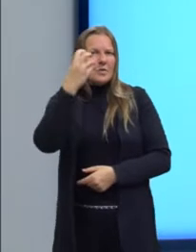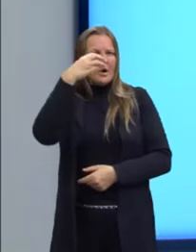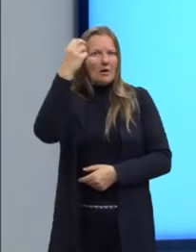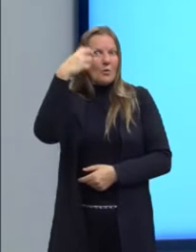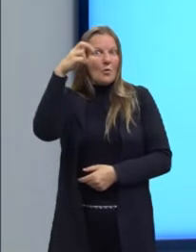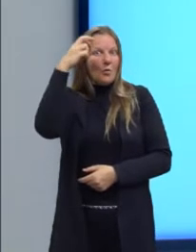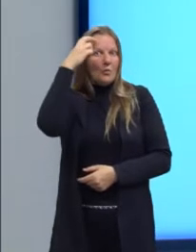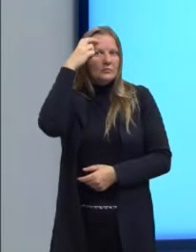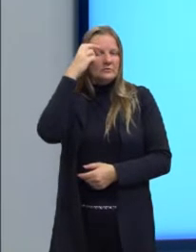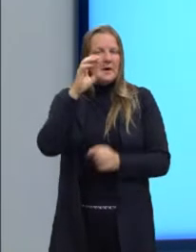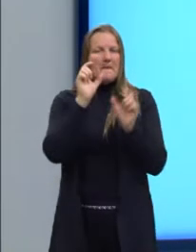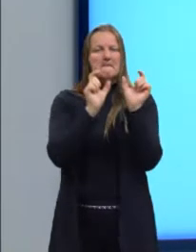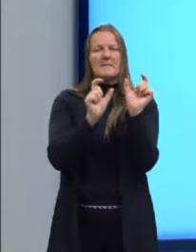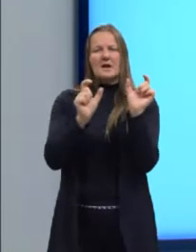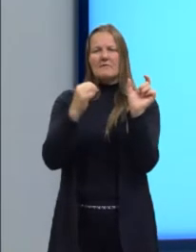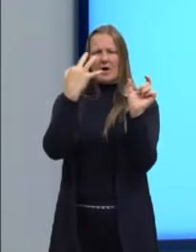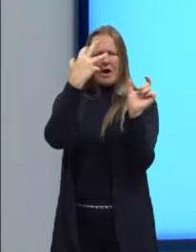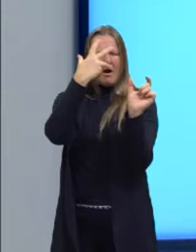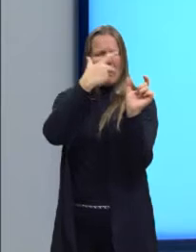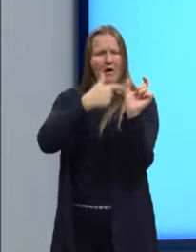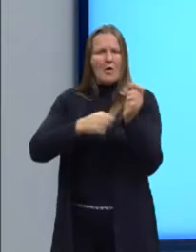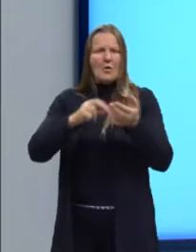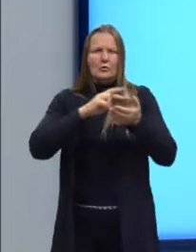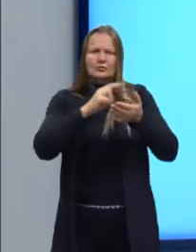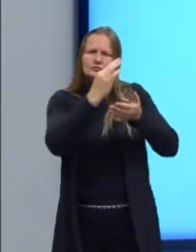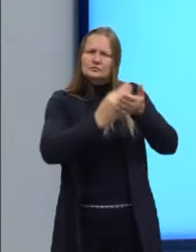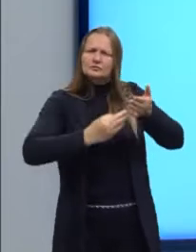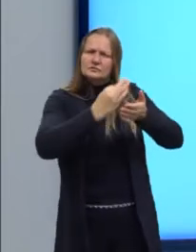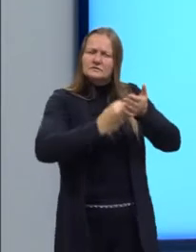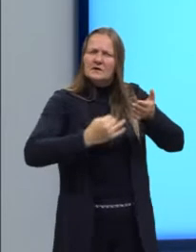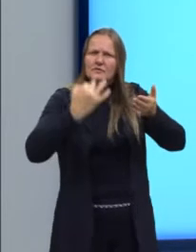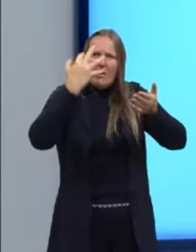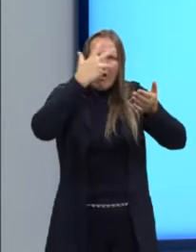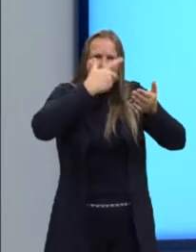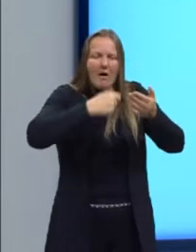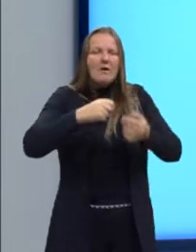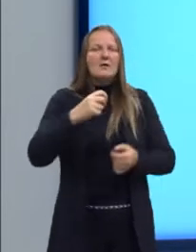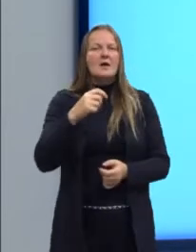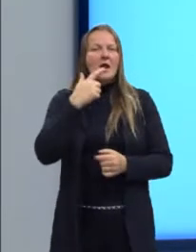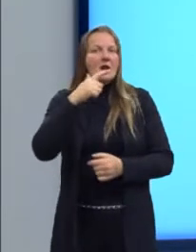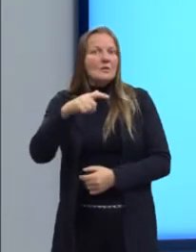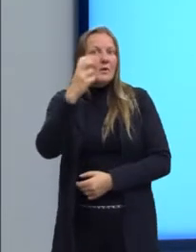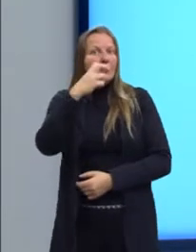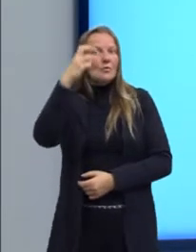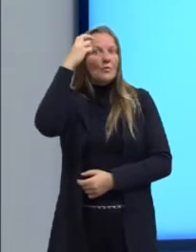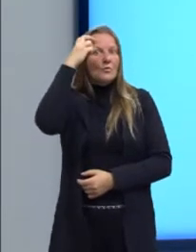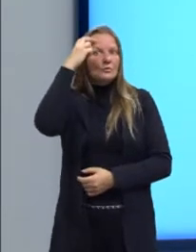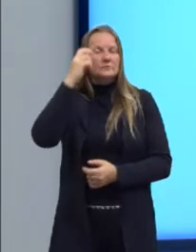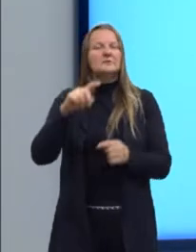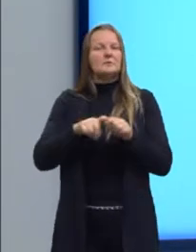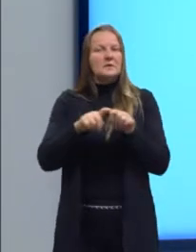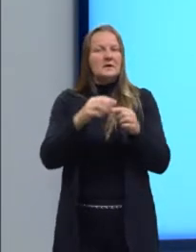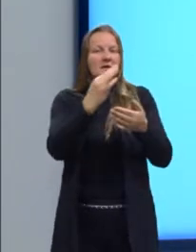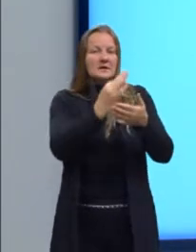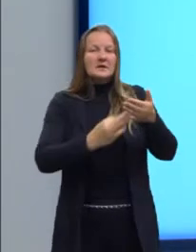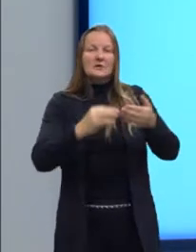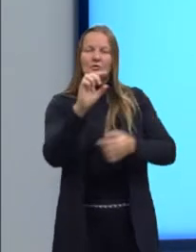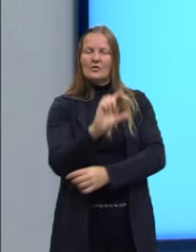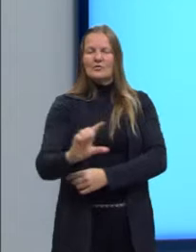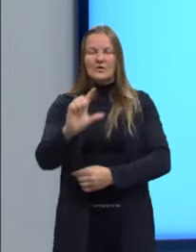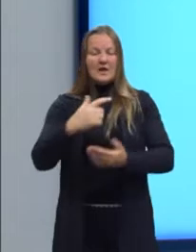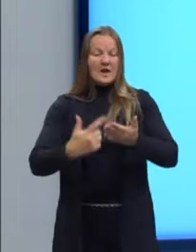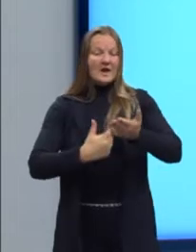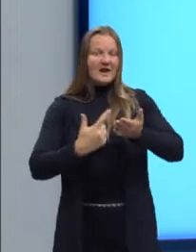Usa aquelas palavras para deixar o texto bonito. A gente está falando de língua culta. Isso é comum também nos textos literários.